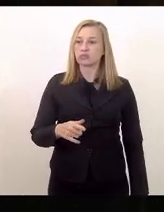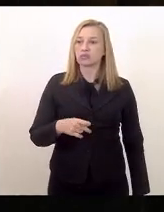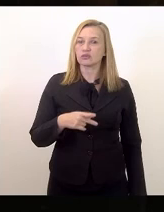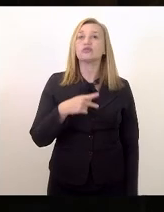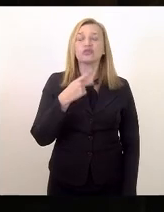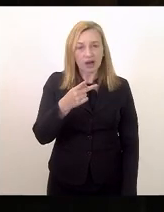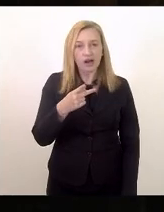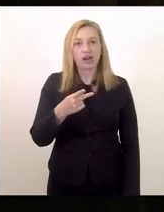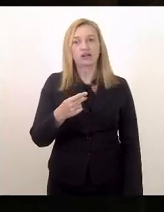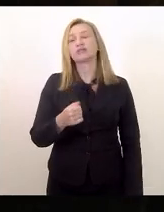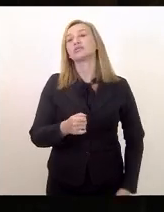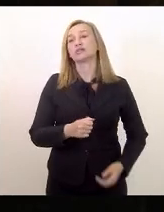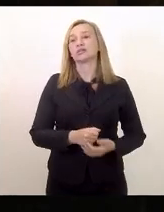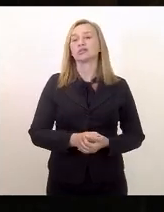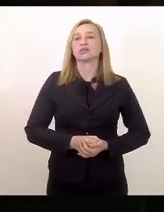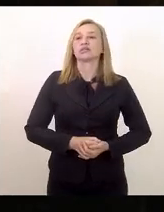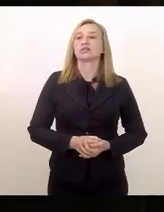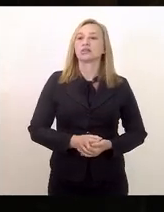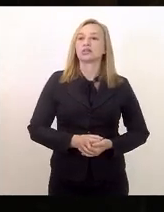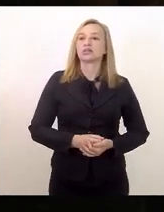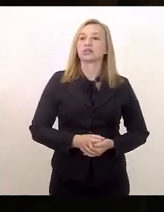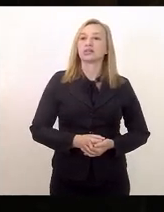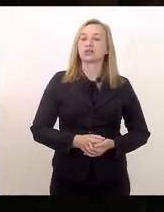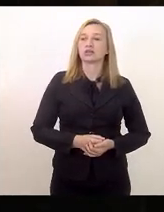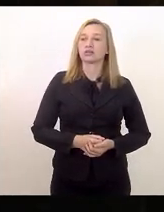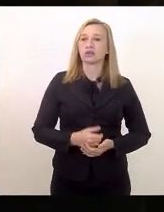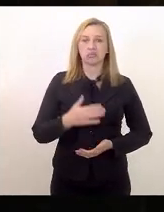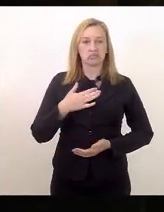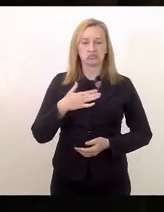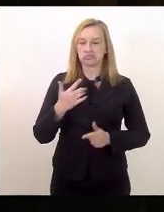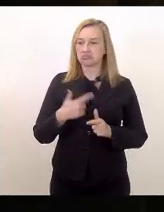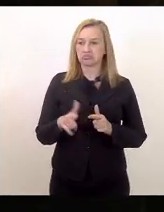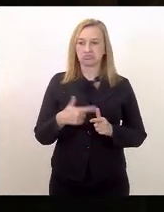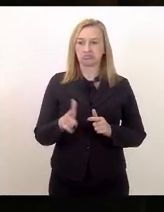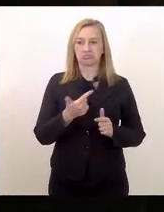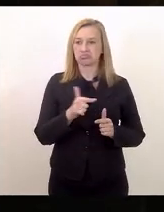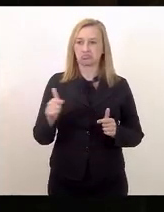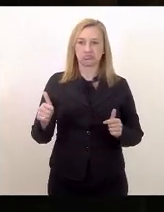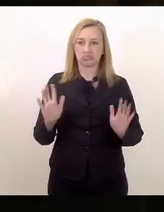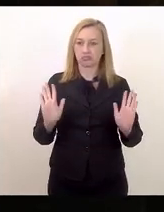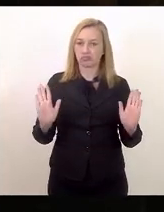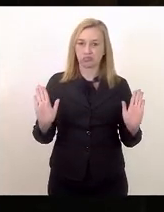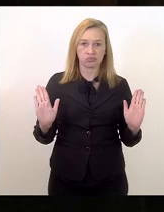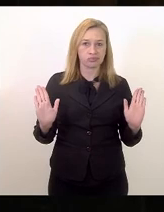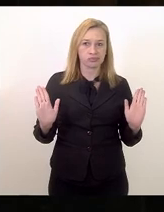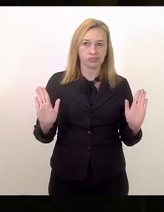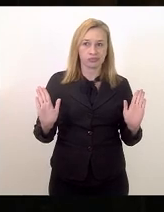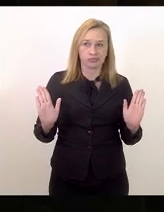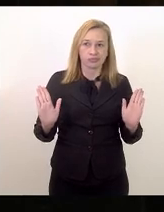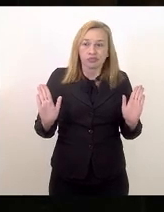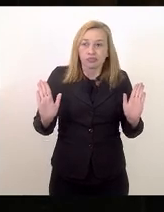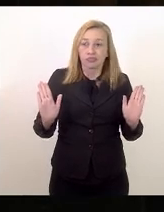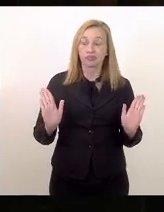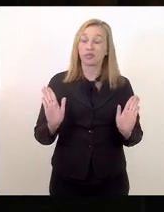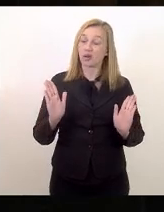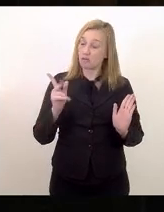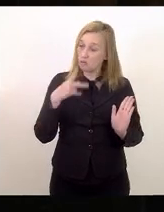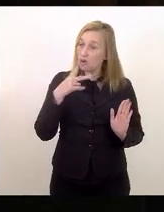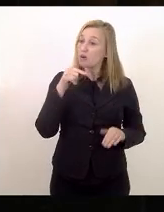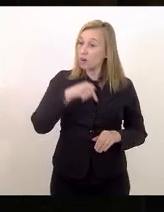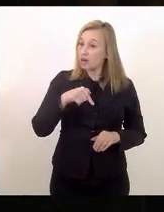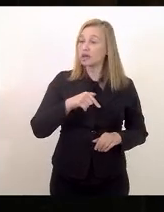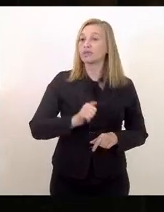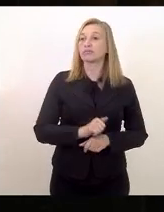Da parte que me toca, não há problema nenhum. Eu reafirmo aqui